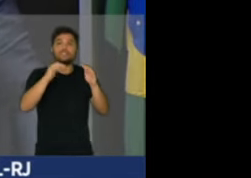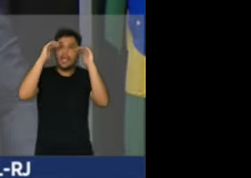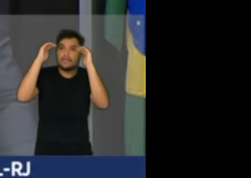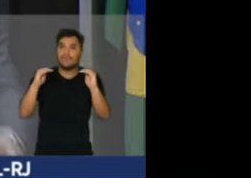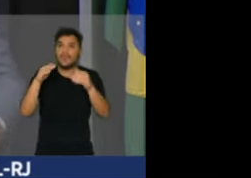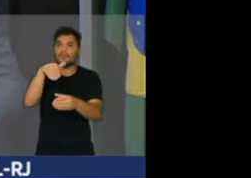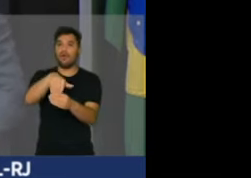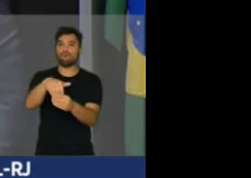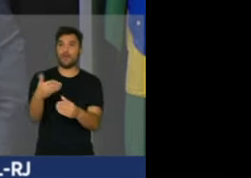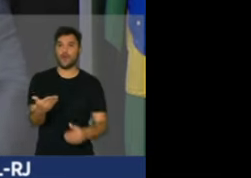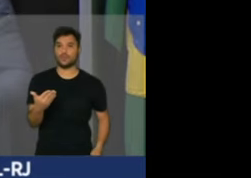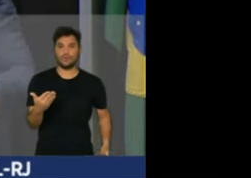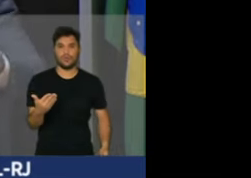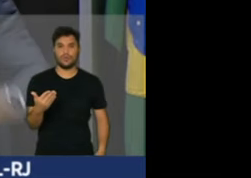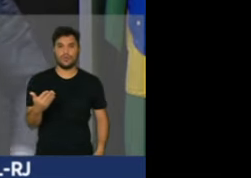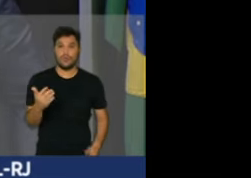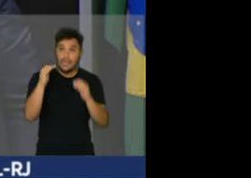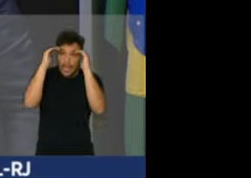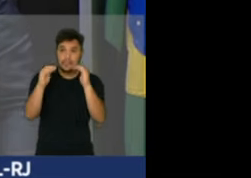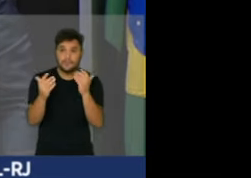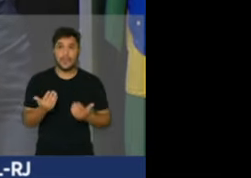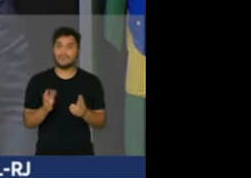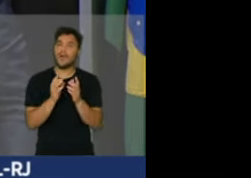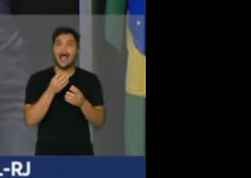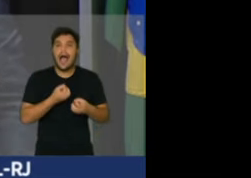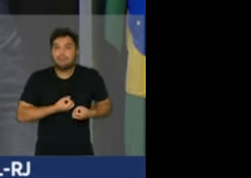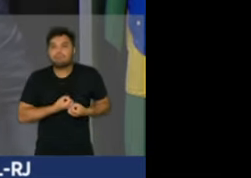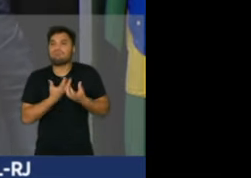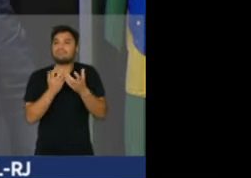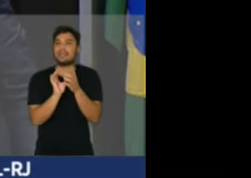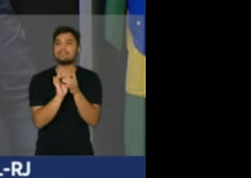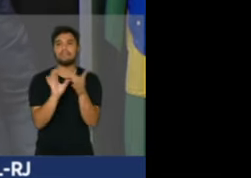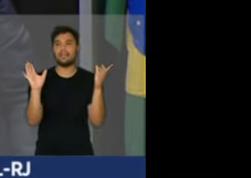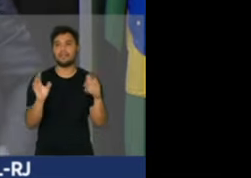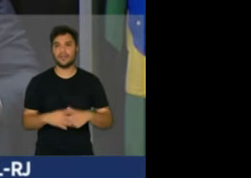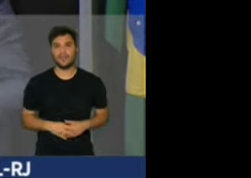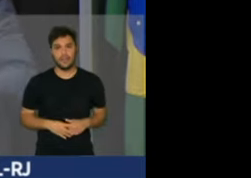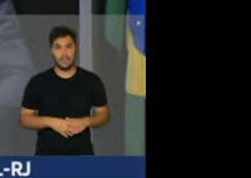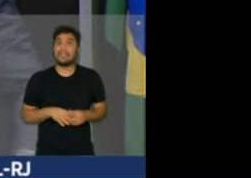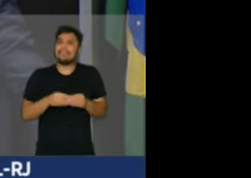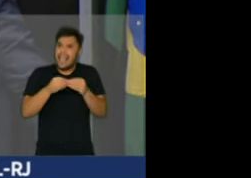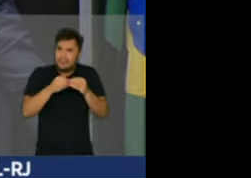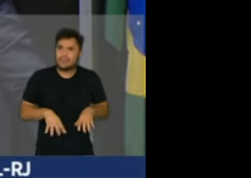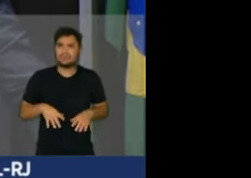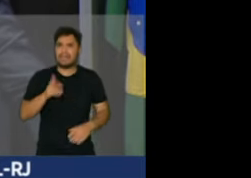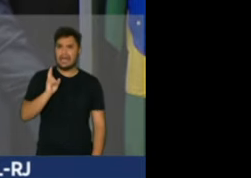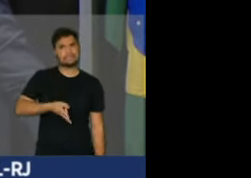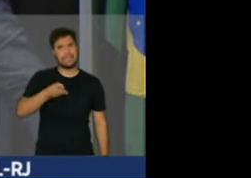voto popular e respeito à liberdade de expressão, que vem sendo atacada reiteradamente